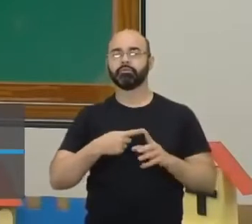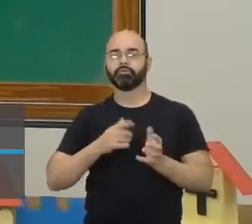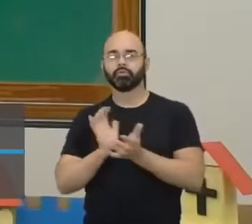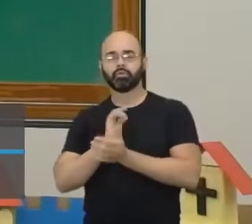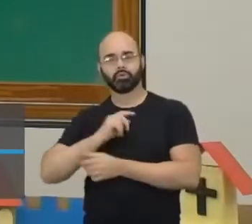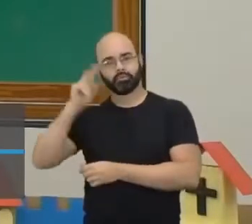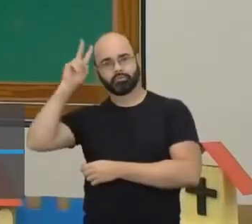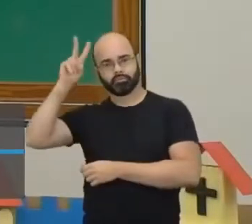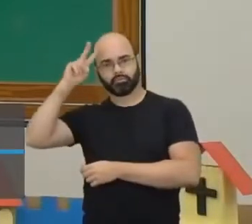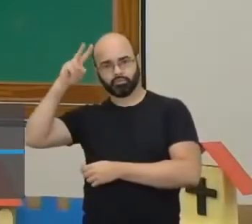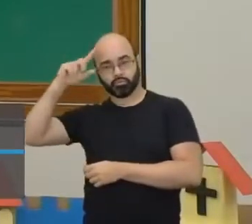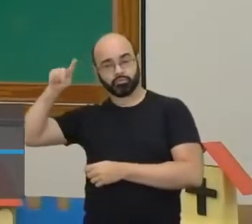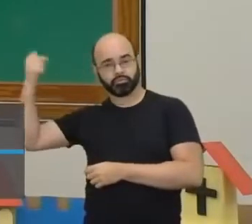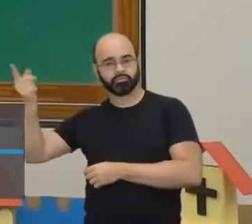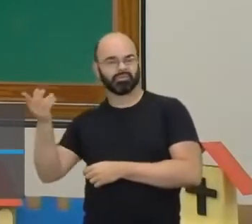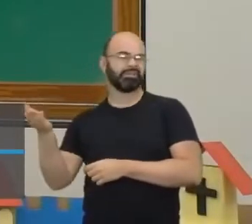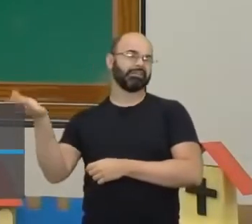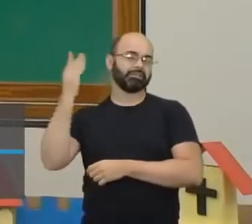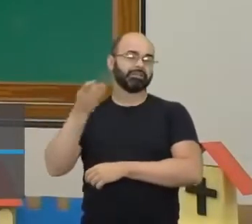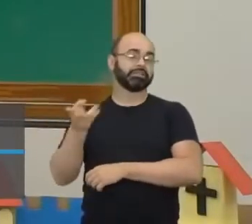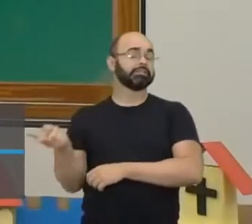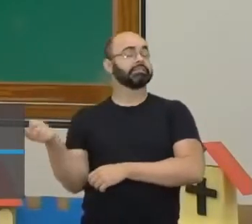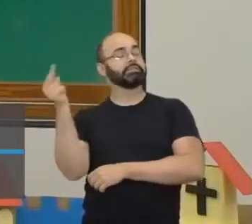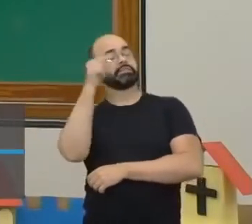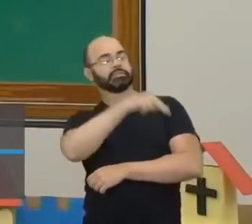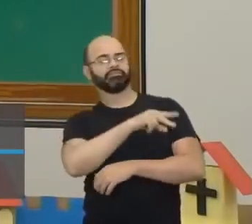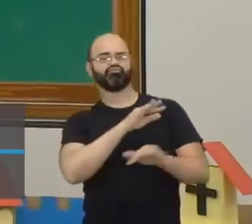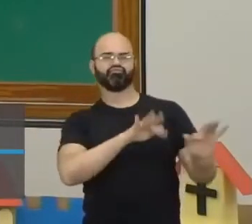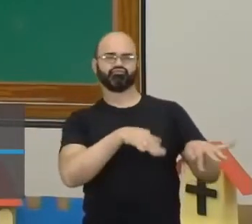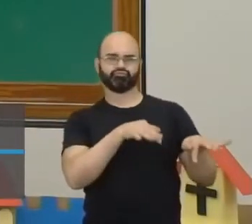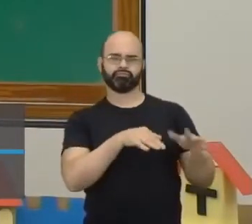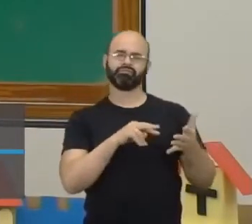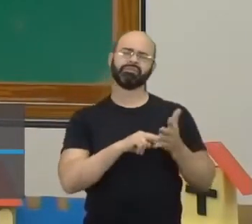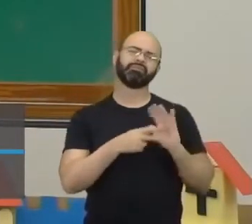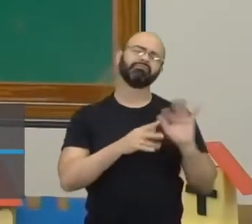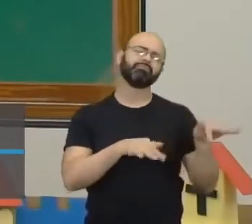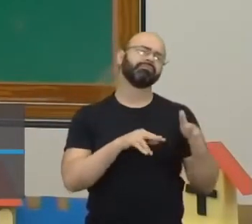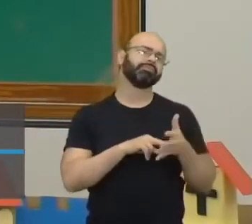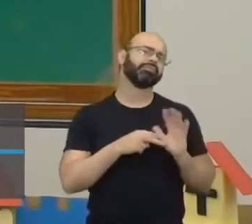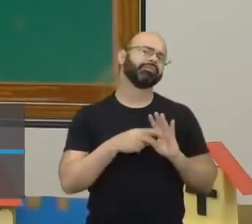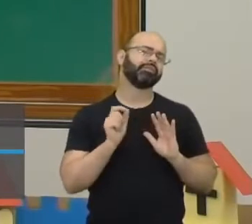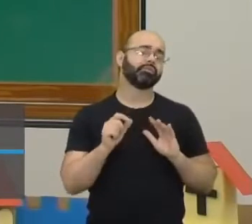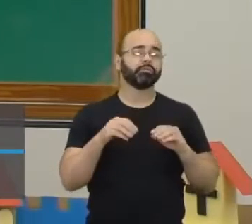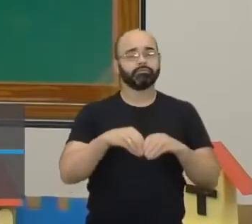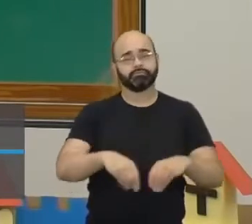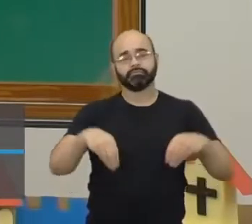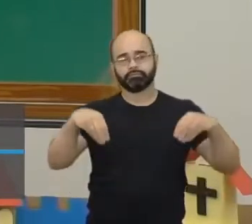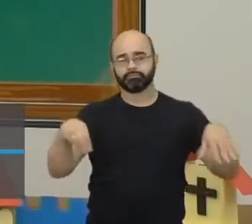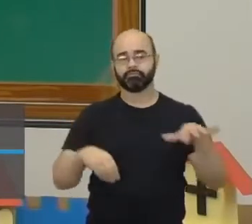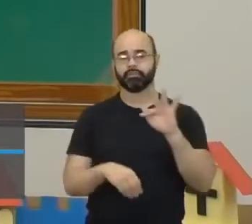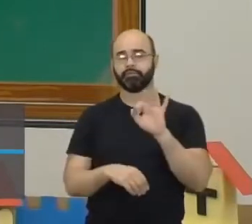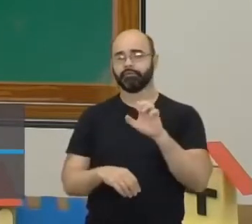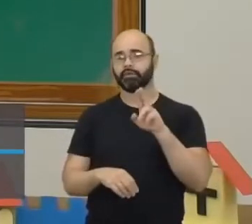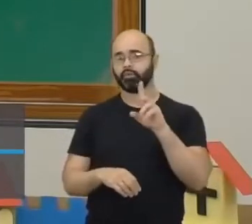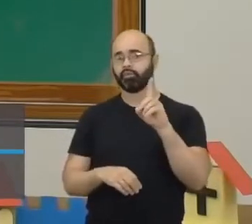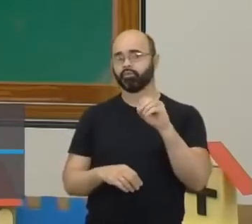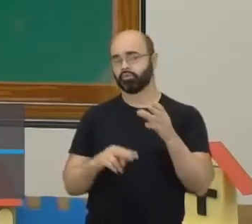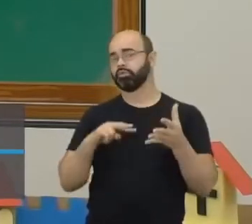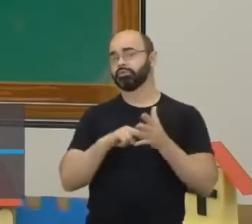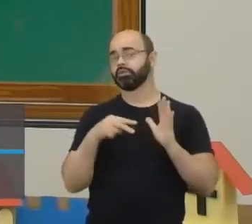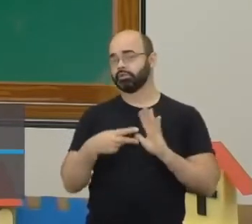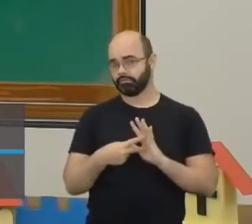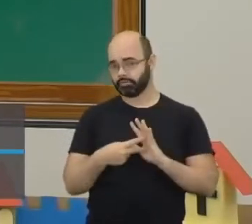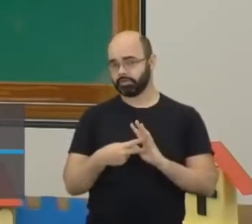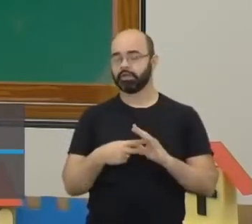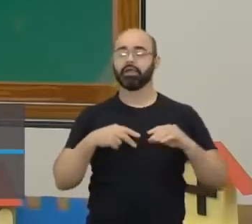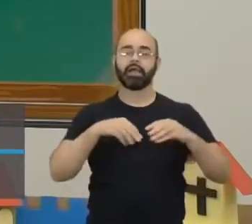O que é o feudo? O feudalismo vem de feudo. O é o feudo? É um pedaço de terra, né? Então, o feudo é um pedaço de